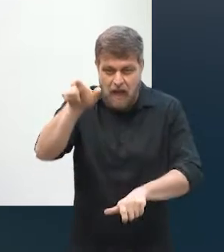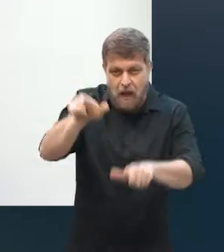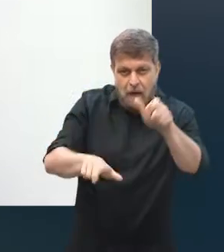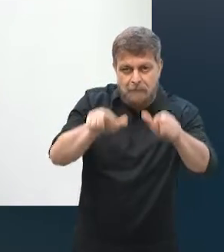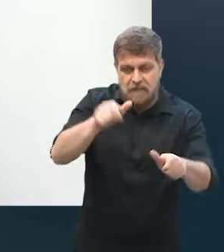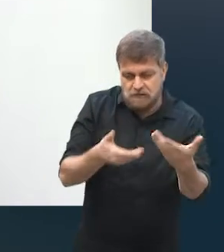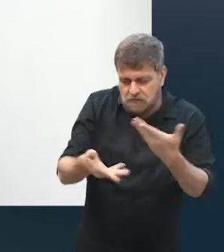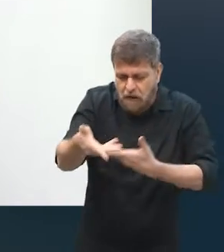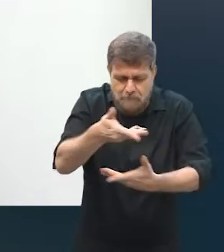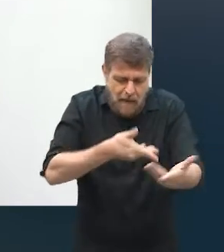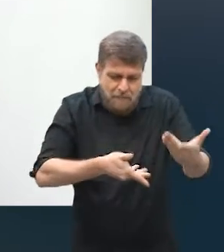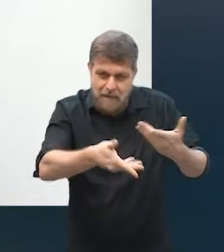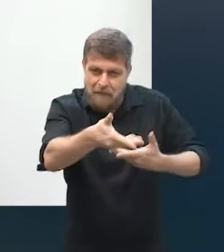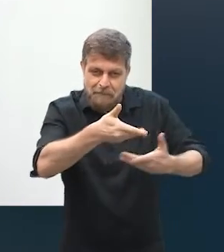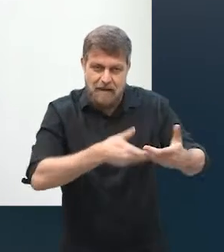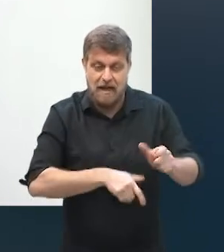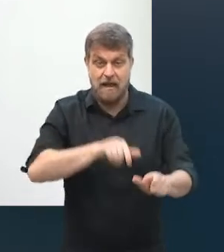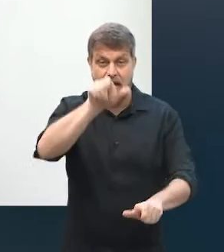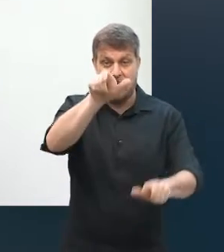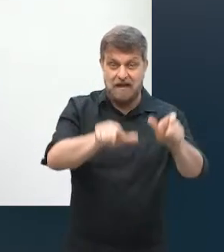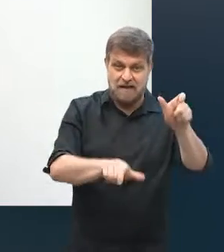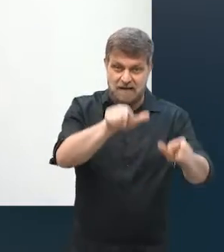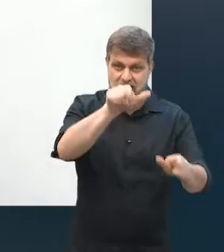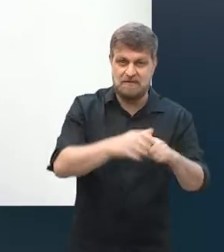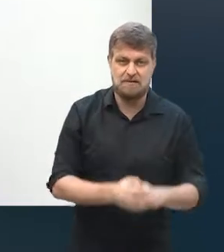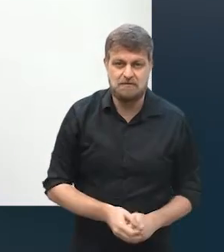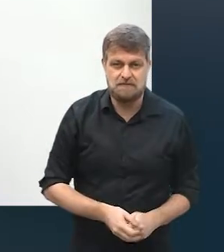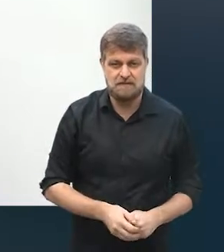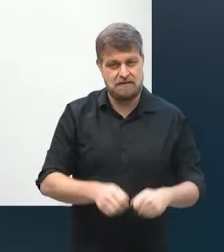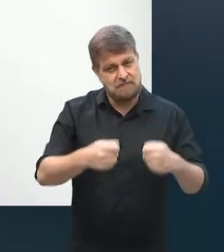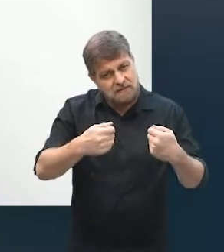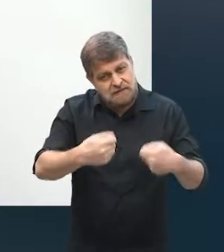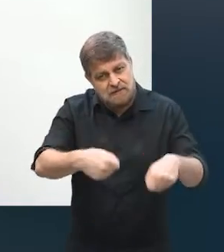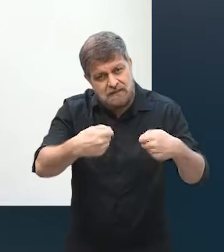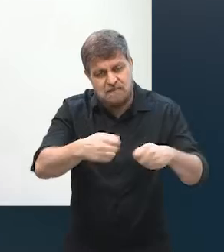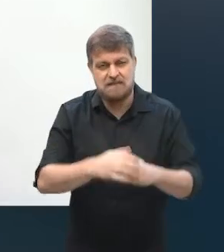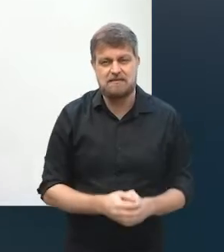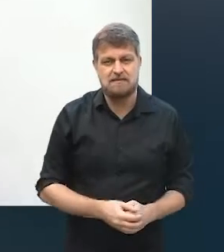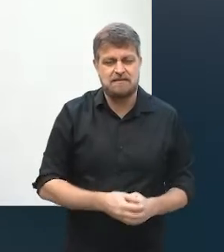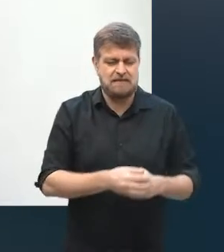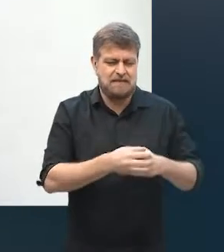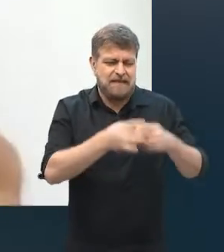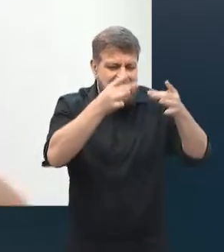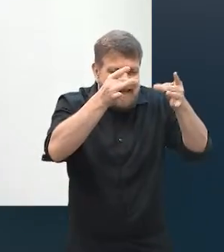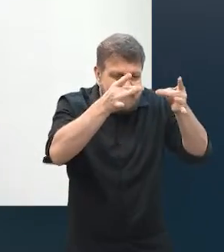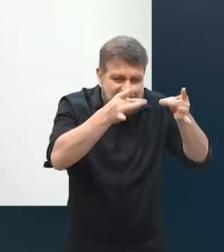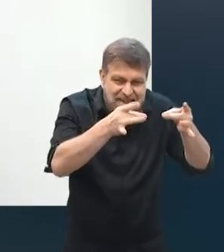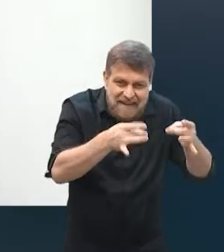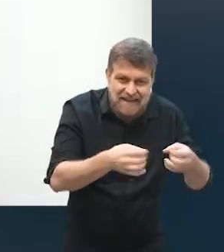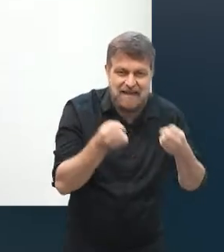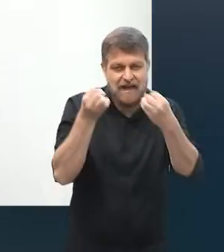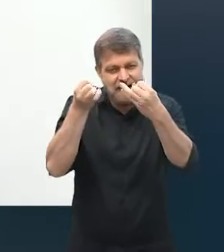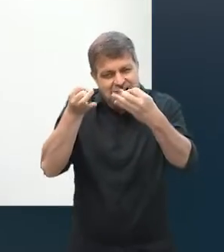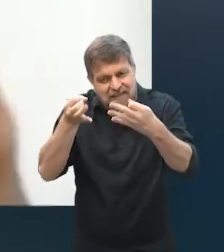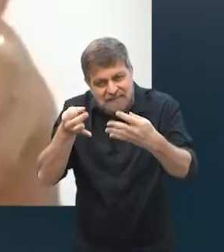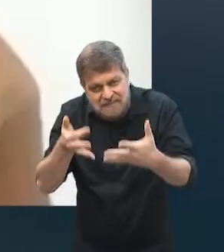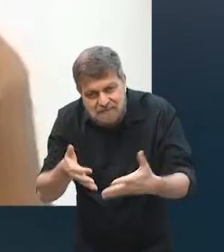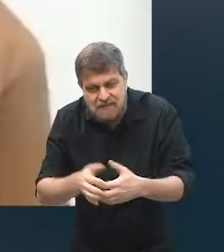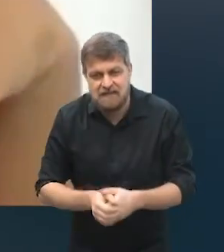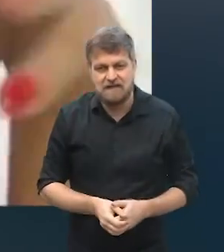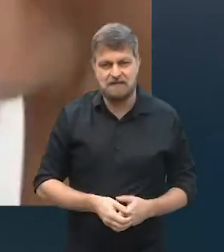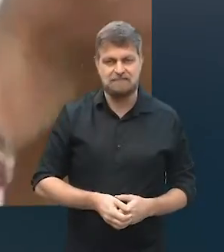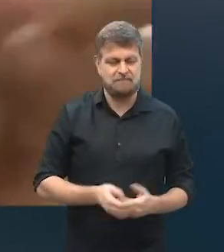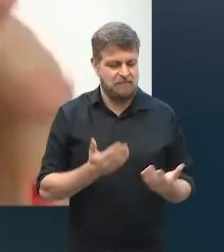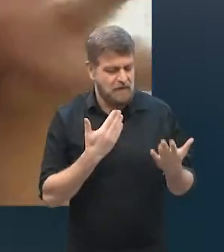o tempo todo, com pessoas que, às vezes, você precisa explicar algumas situações e você